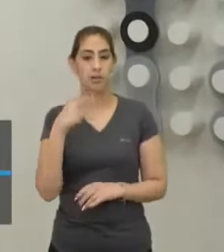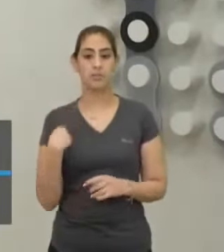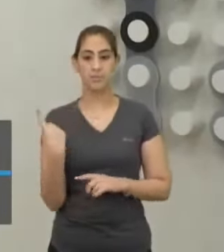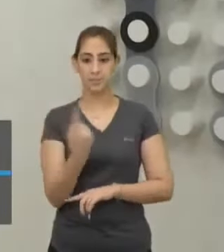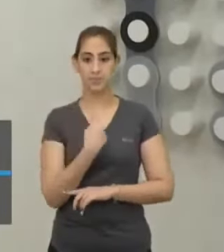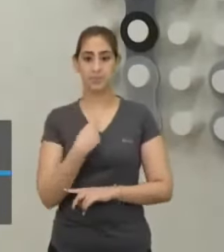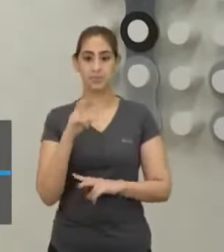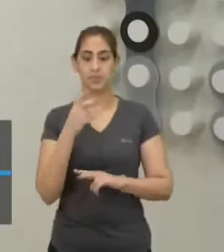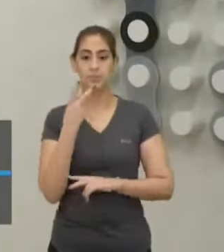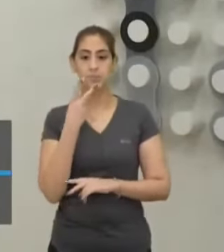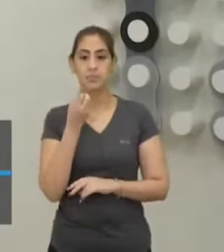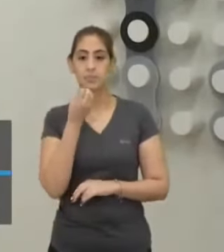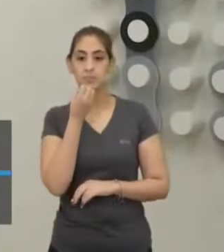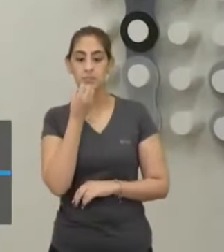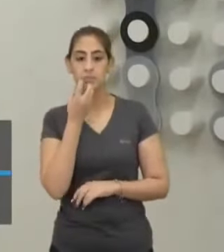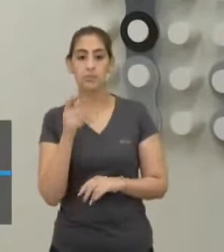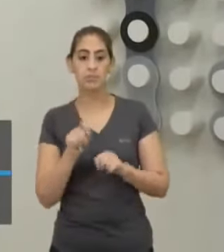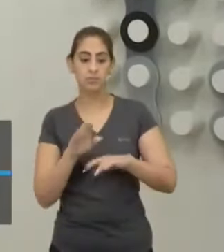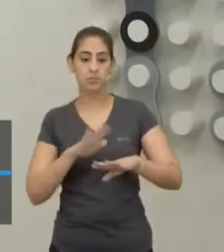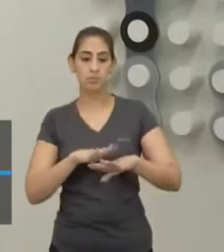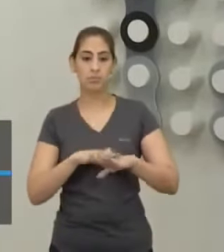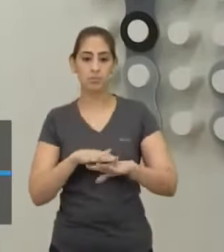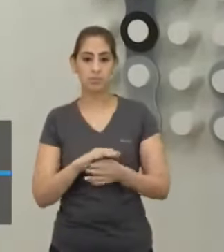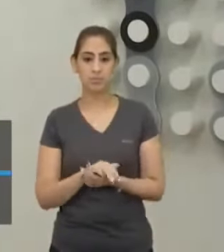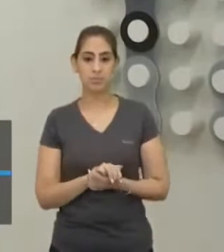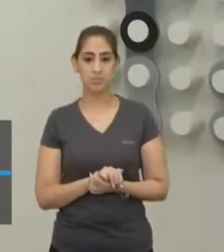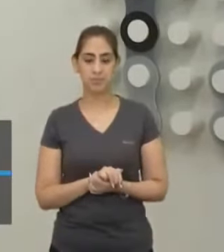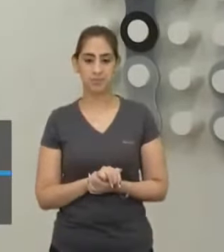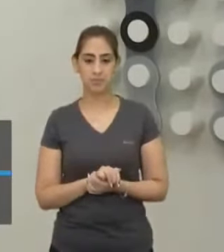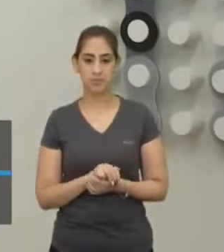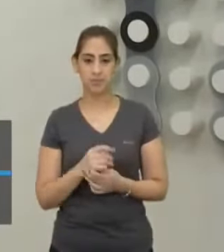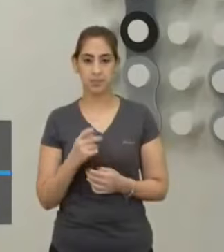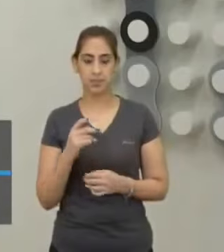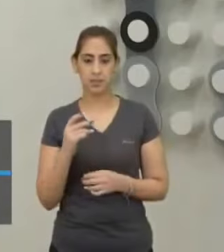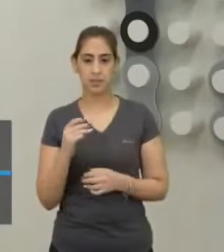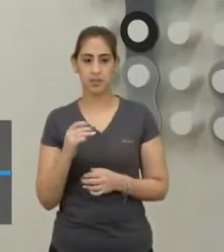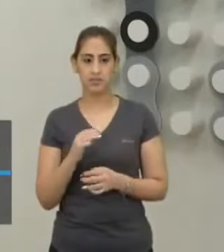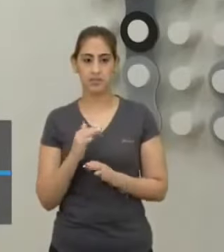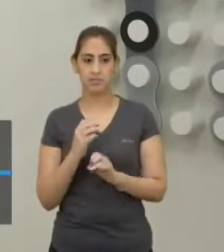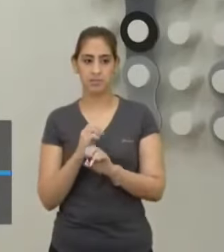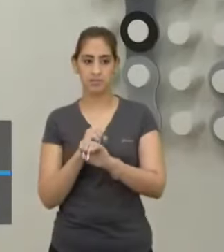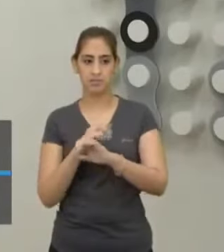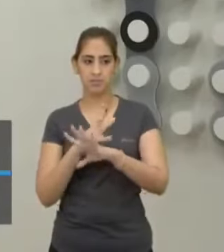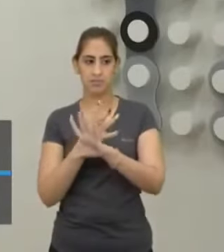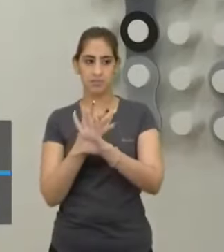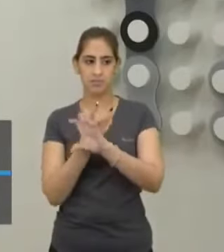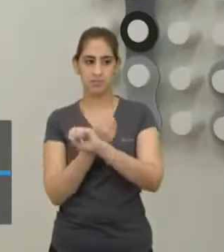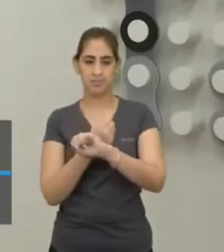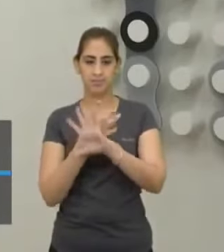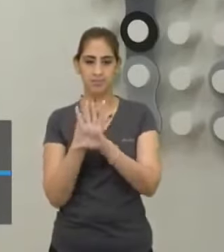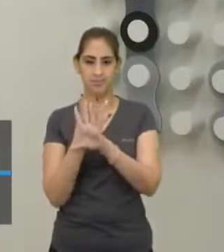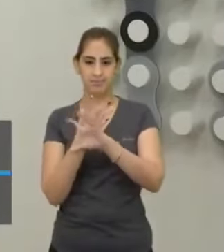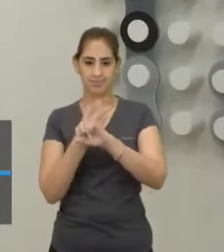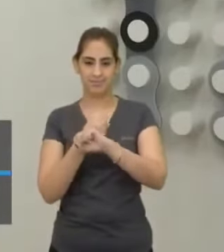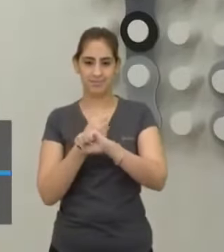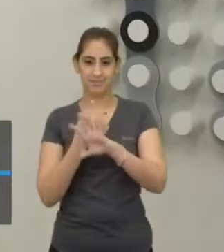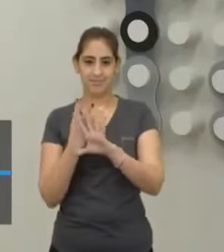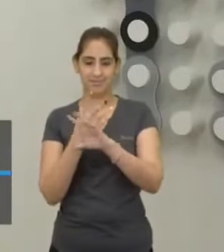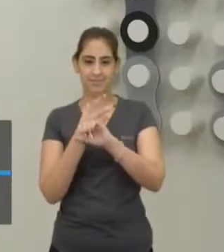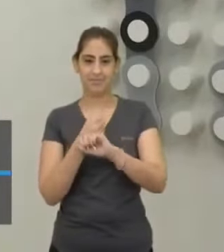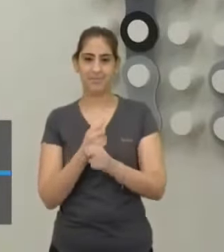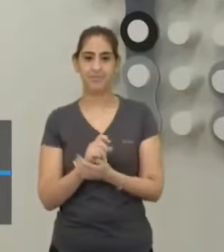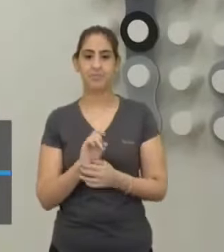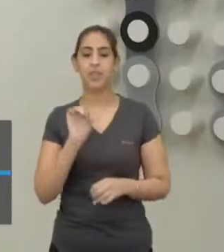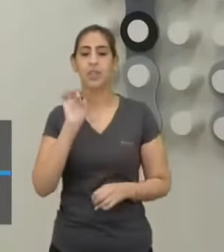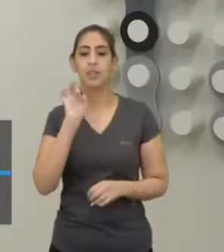acoplar multissaberes, interdisciplinaridades que abrangem muito mais do que apenas